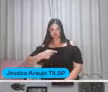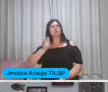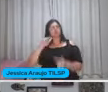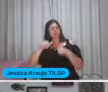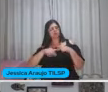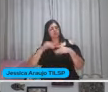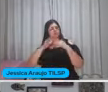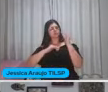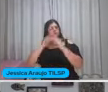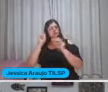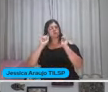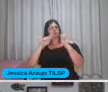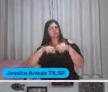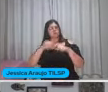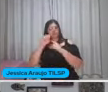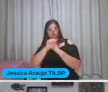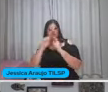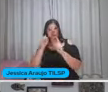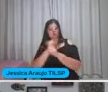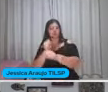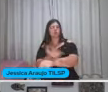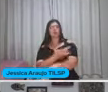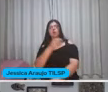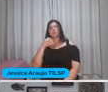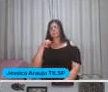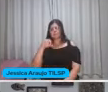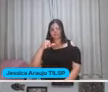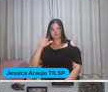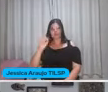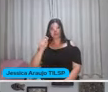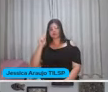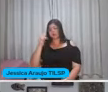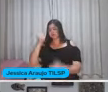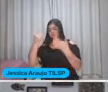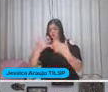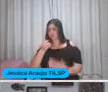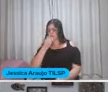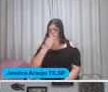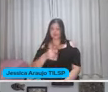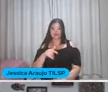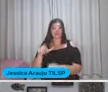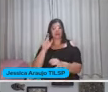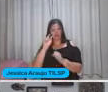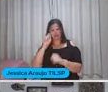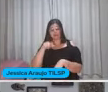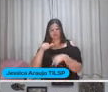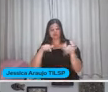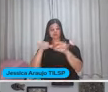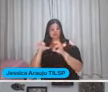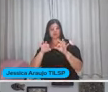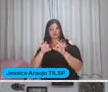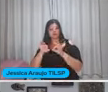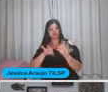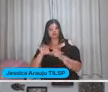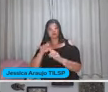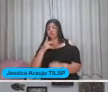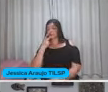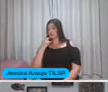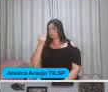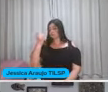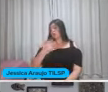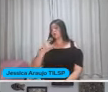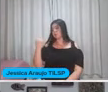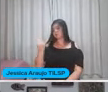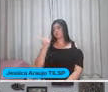E habilidades socioemocionais Como a Mônica falou tão bem Então isso é o trabalho com projetos E você falou uma coisa fundamental